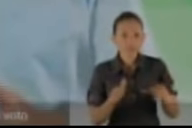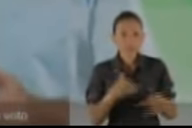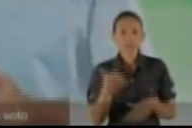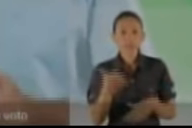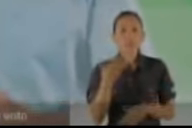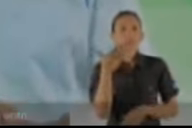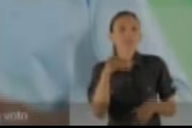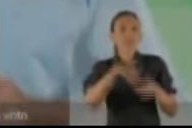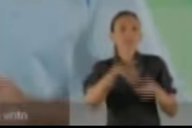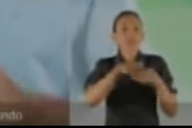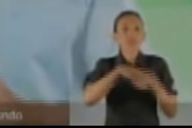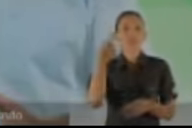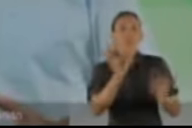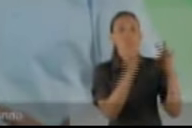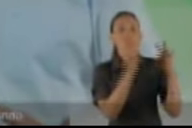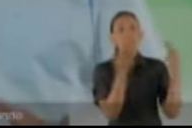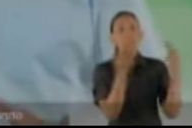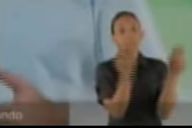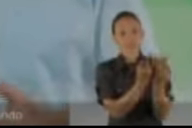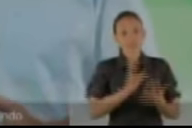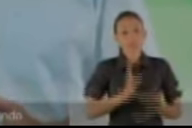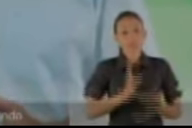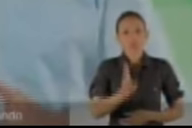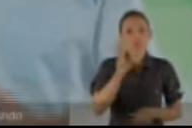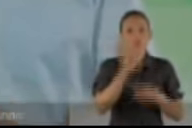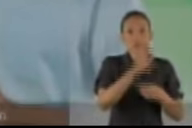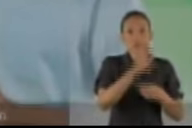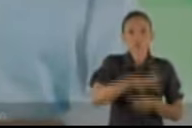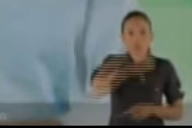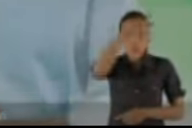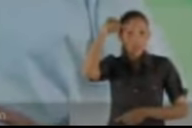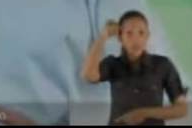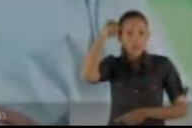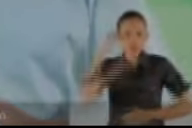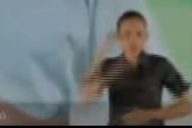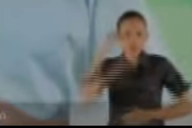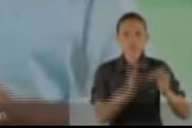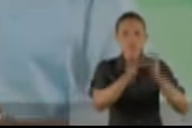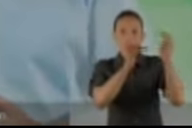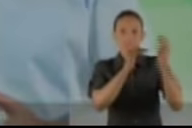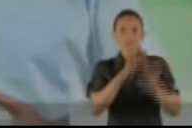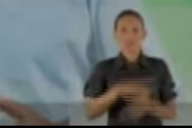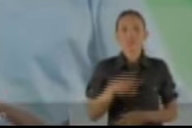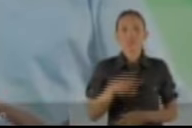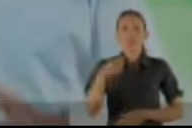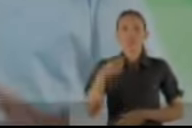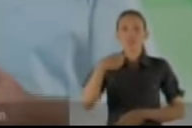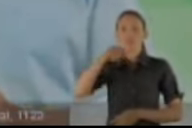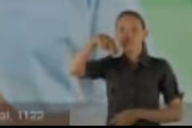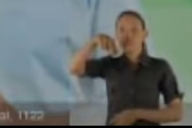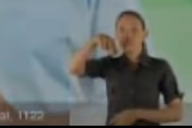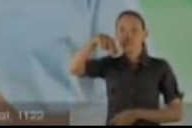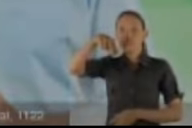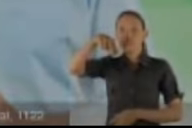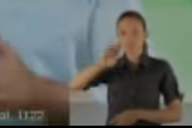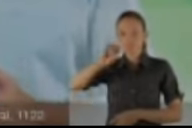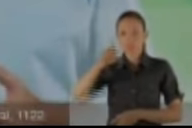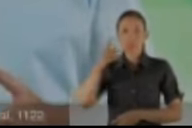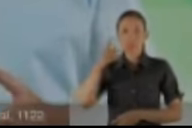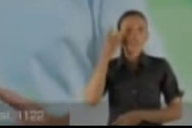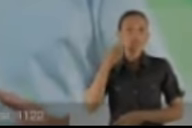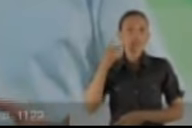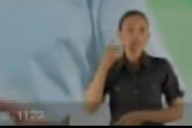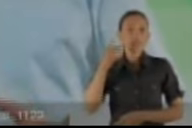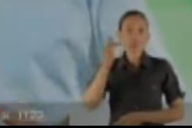pedir o seu voto e da sua família para continuar trabalhando pelo desenvolvimento do nosso estado. Sou Neri Geller e serei o seu